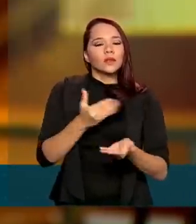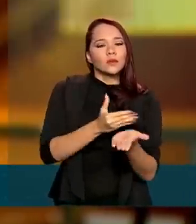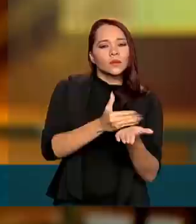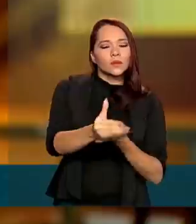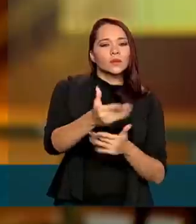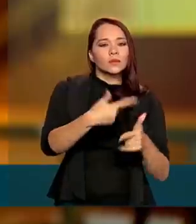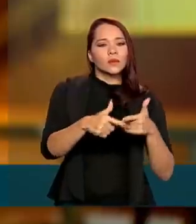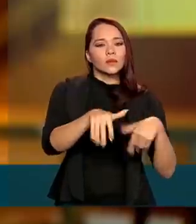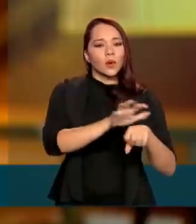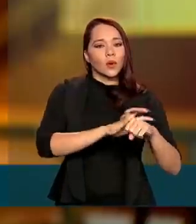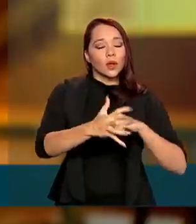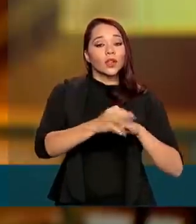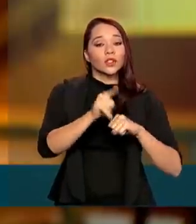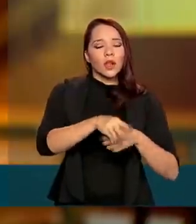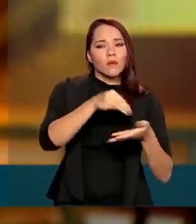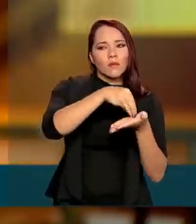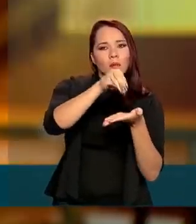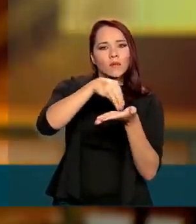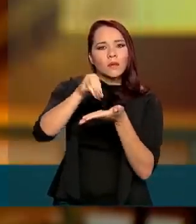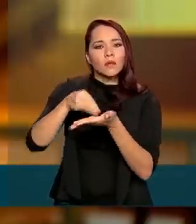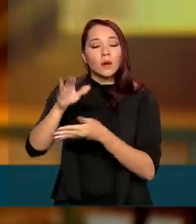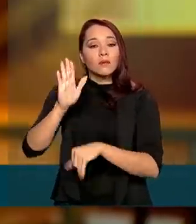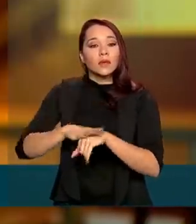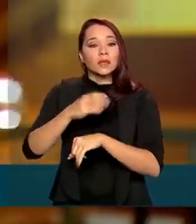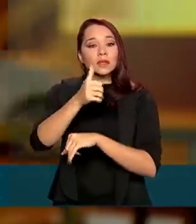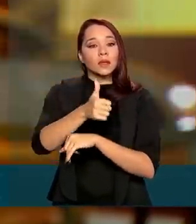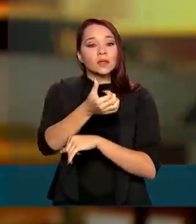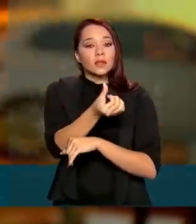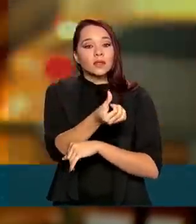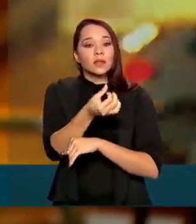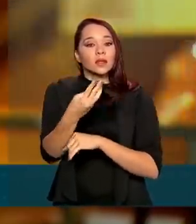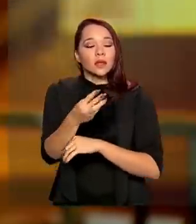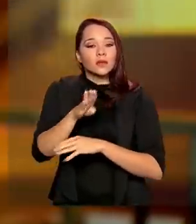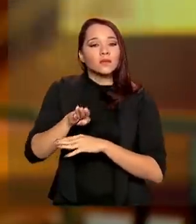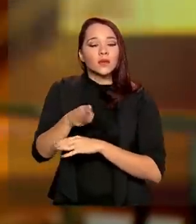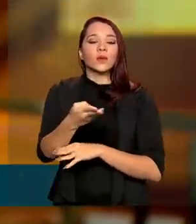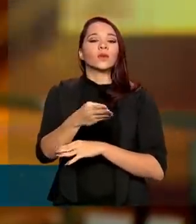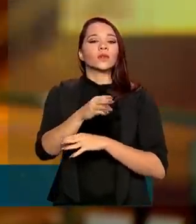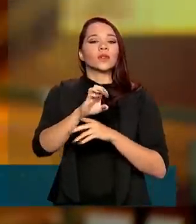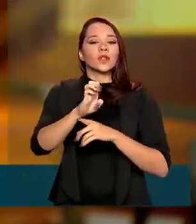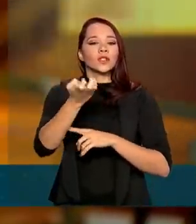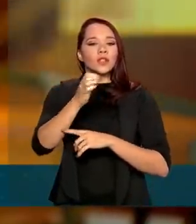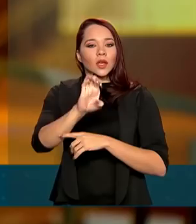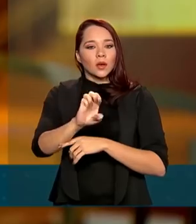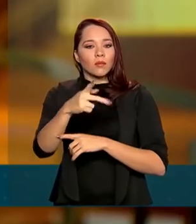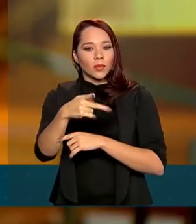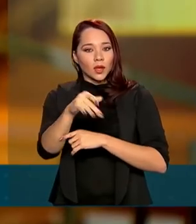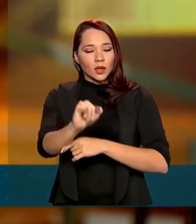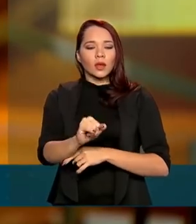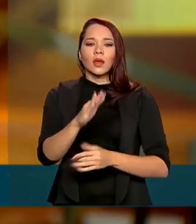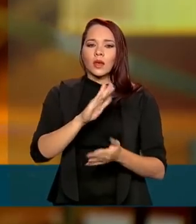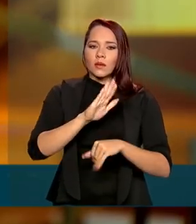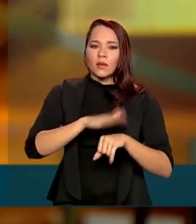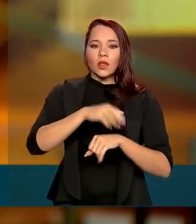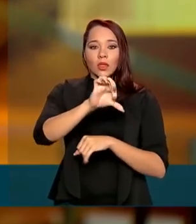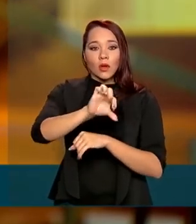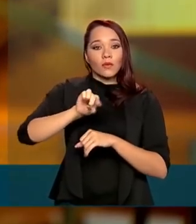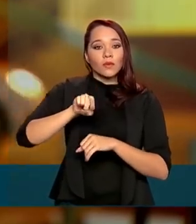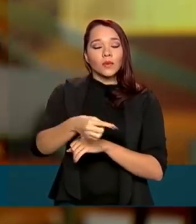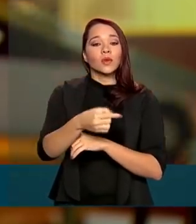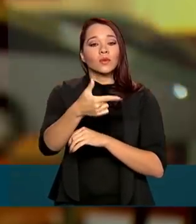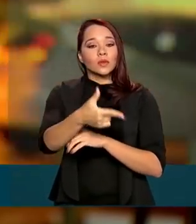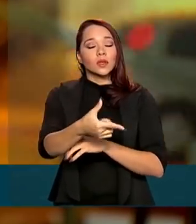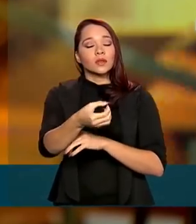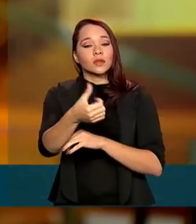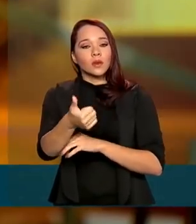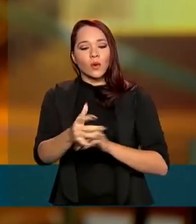pandemia foram distribuídos mais de 163 milhões de EPIs e habilitados 9.201 leitos de